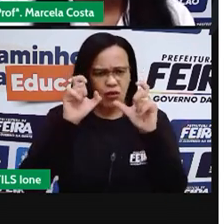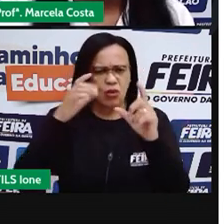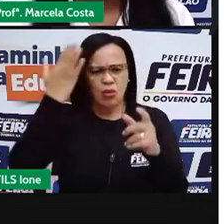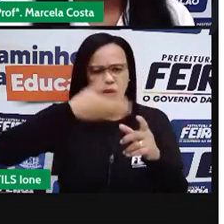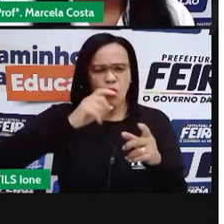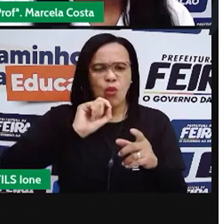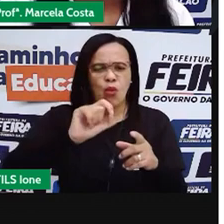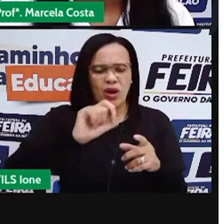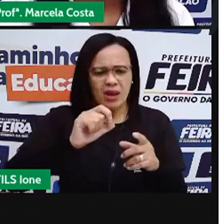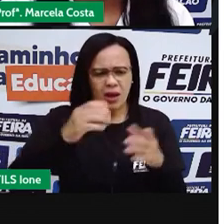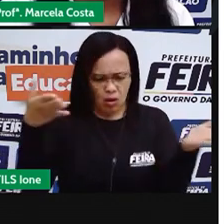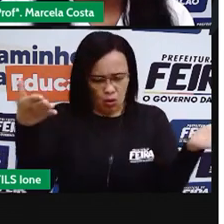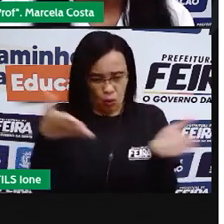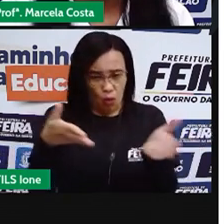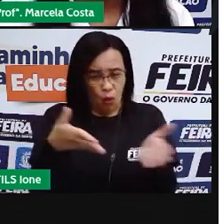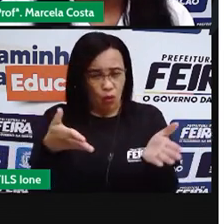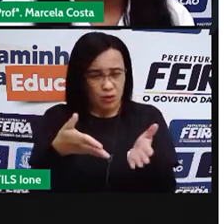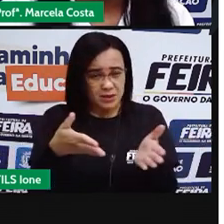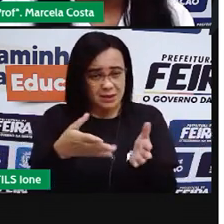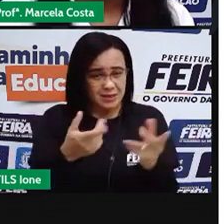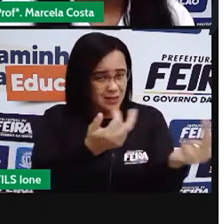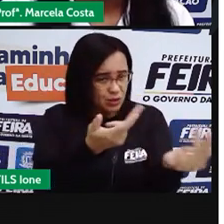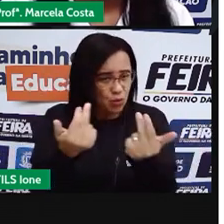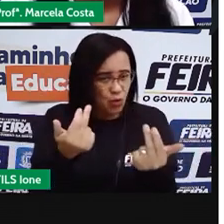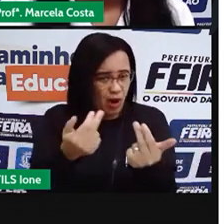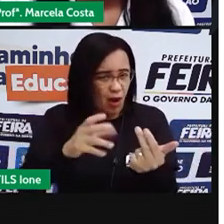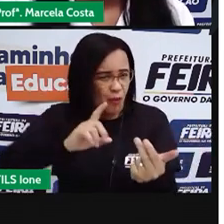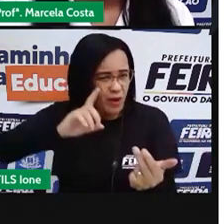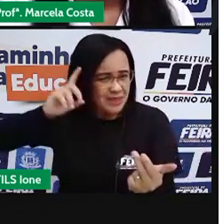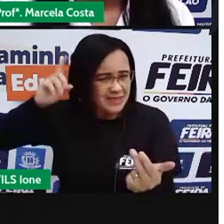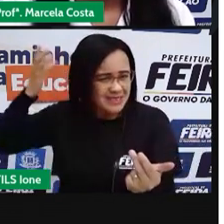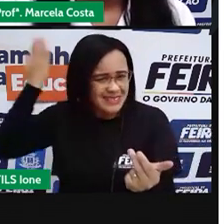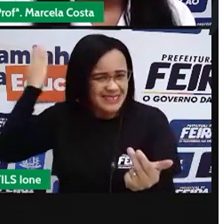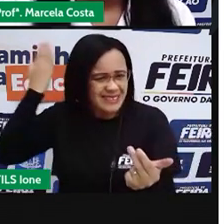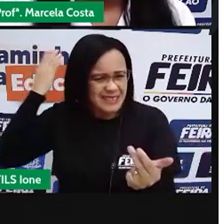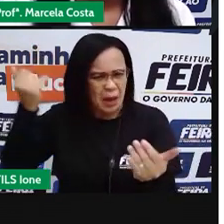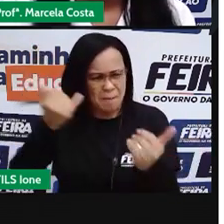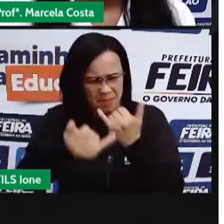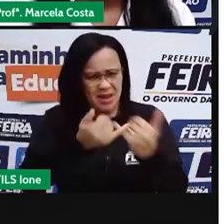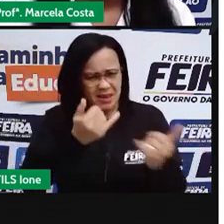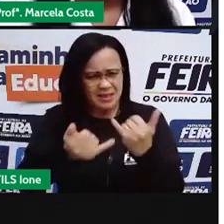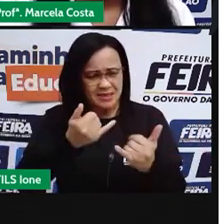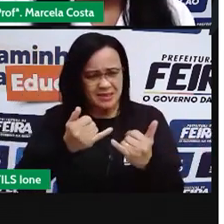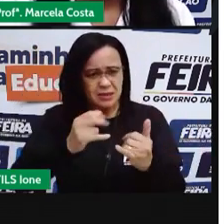diferente, ela fica sendo diversas modificações ao longo do tempo.